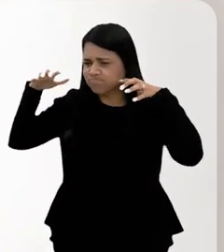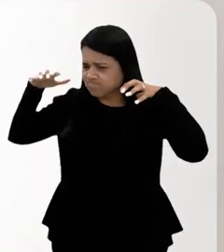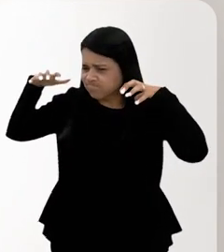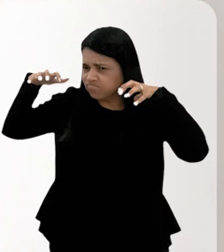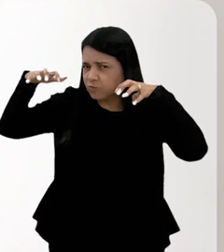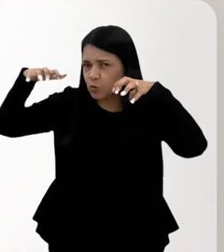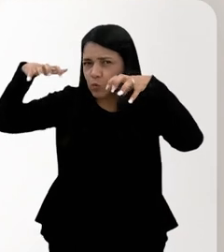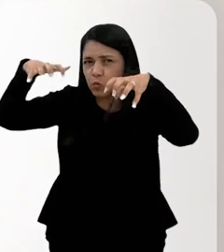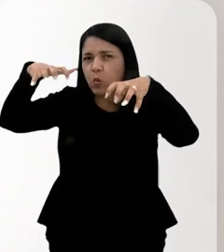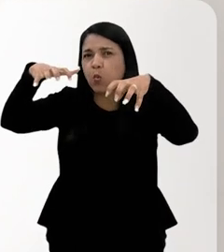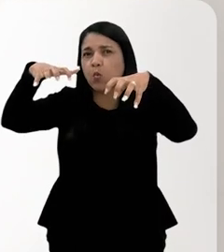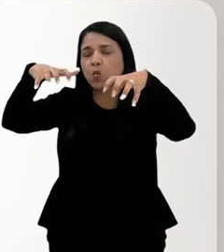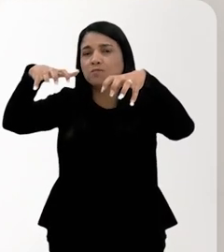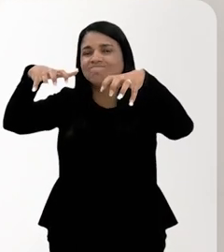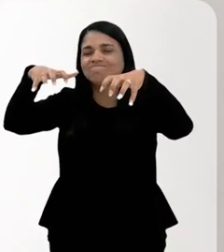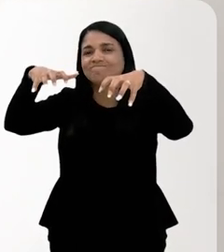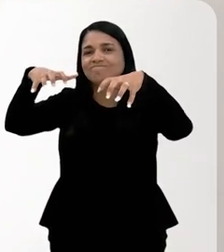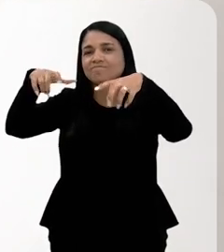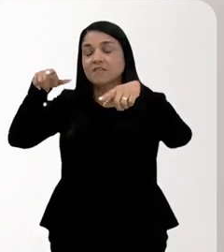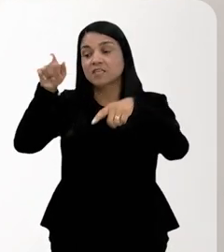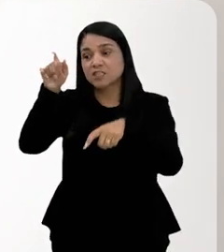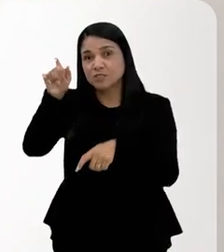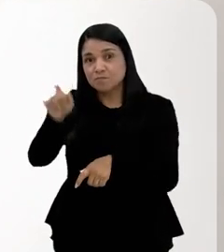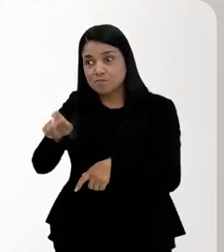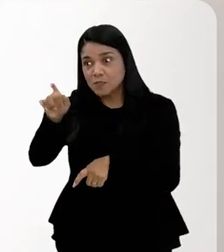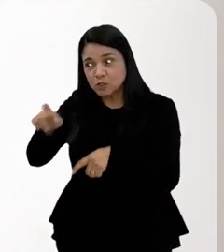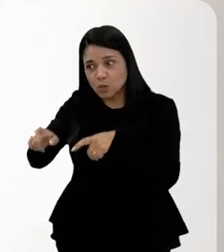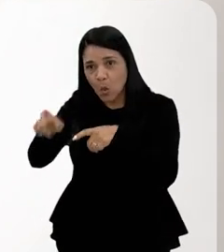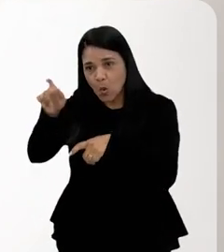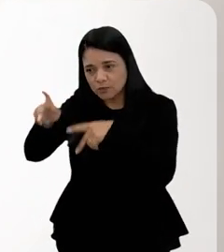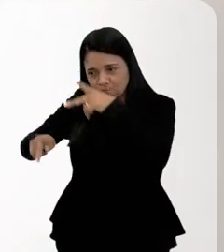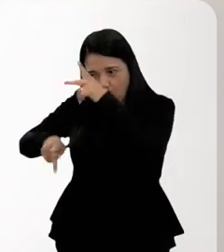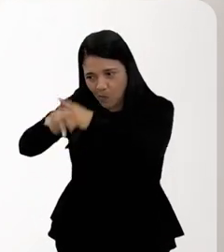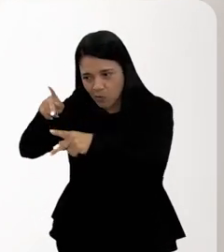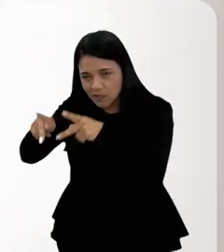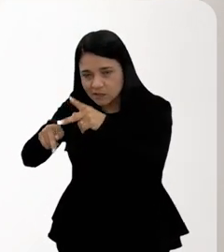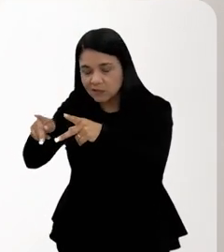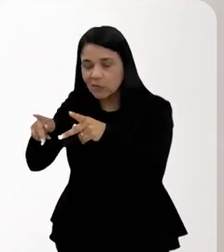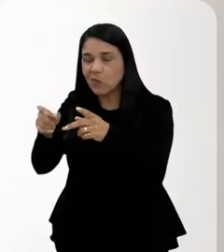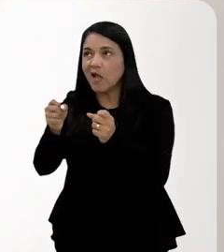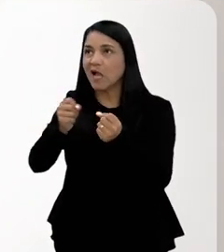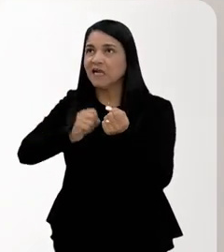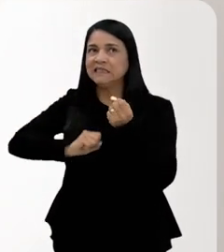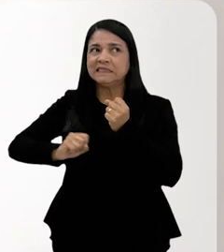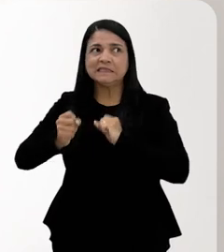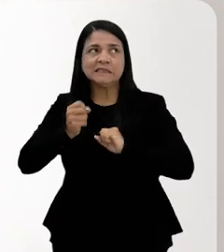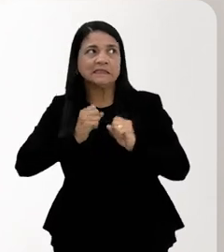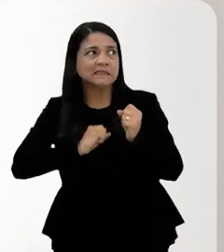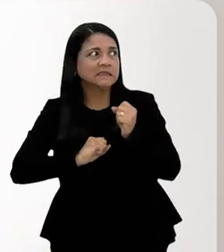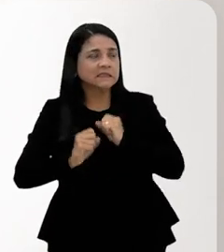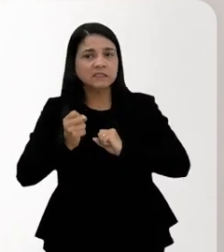ameaças de temporais, essas pessoas já têm essa ansiedade, já ficam